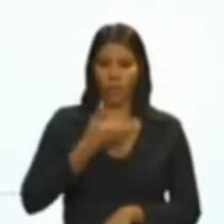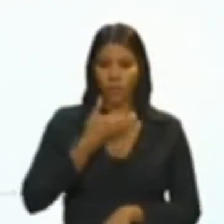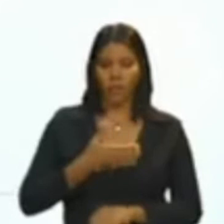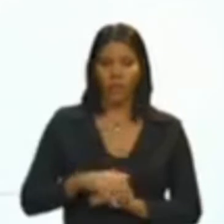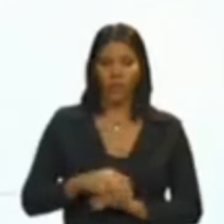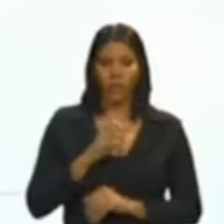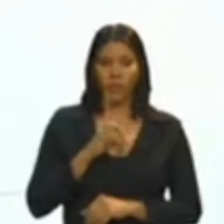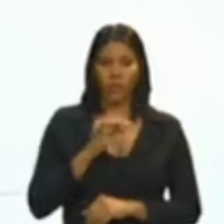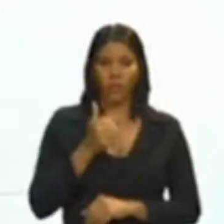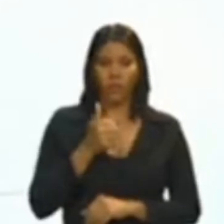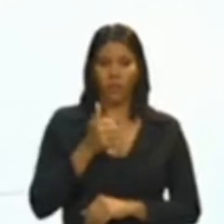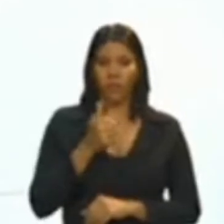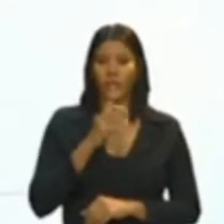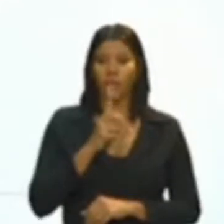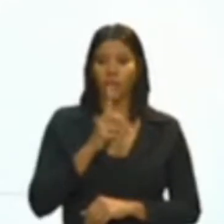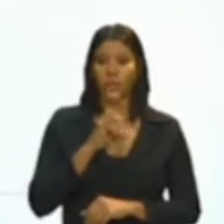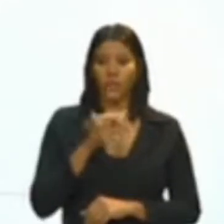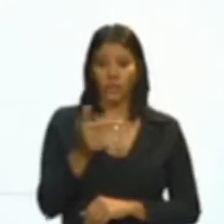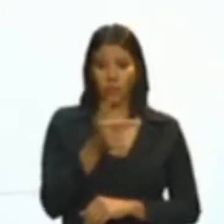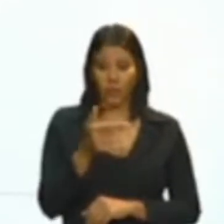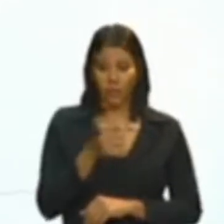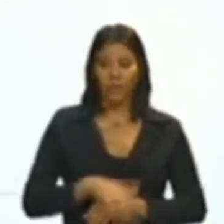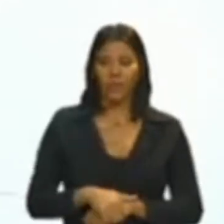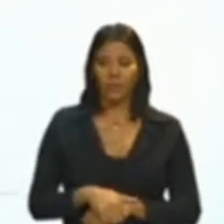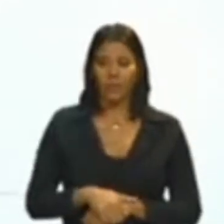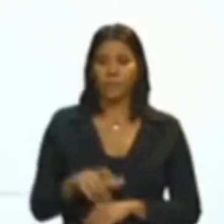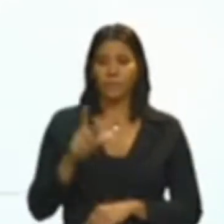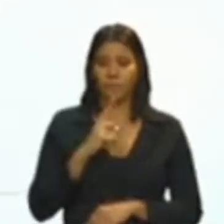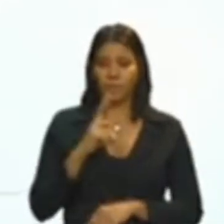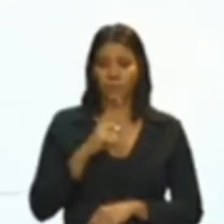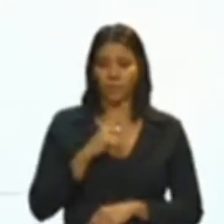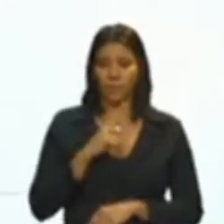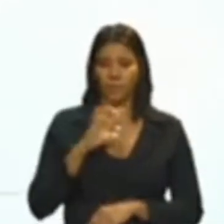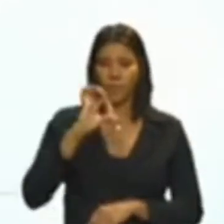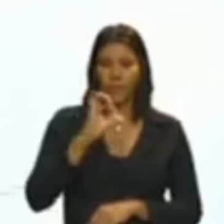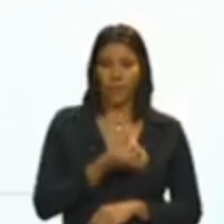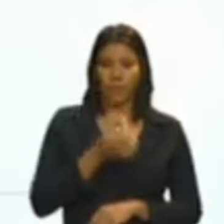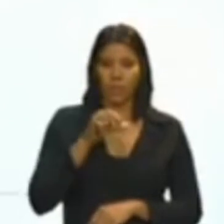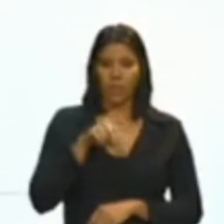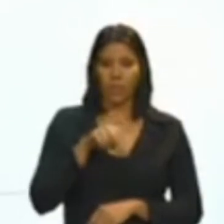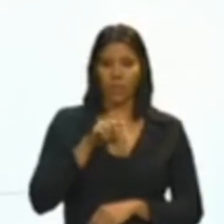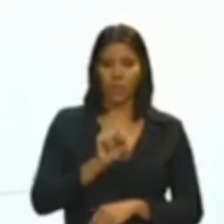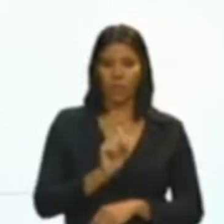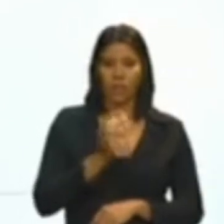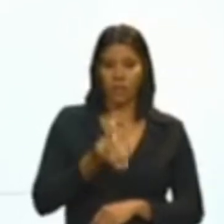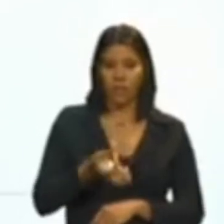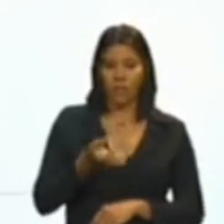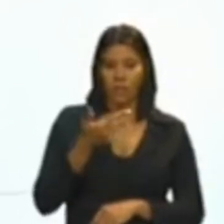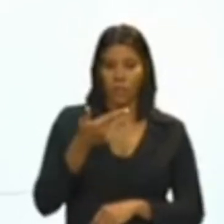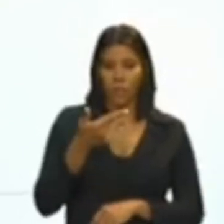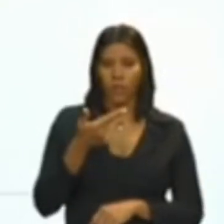21, desculpa, dia 22 de dezembro. Tivemos 6.862 proposições